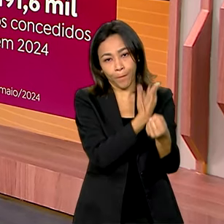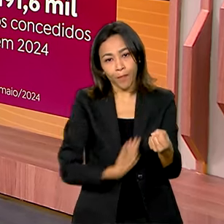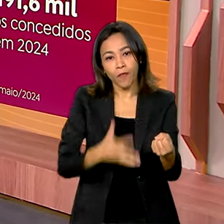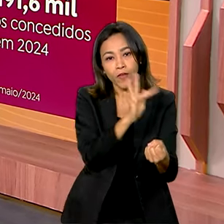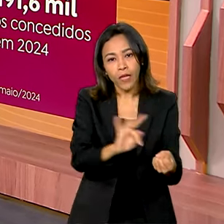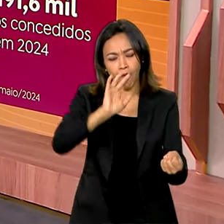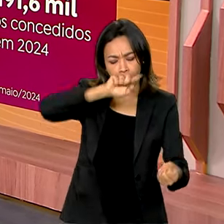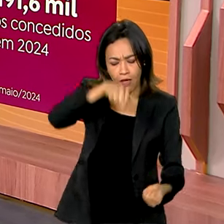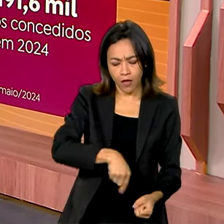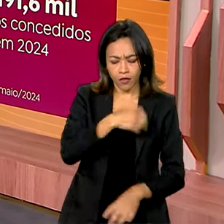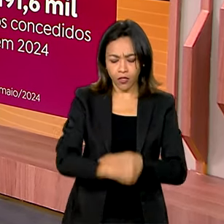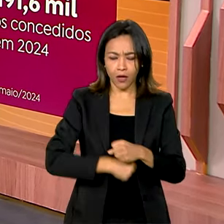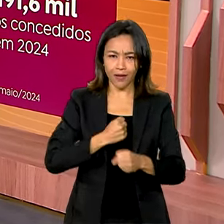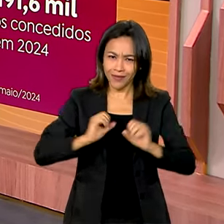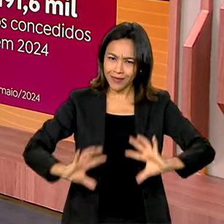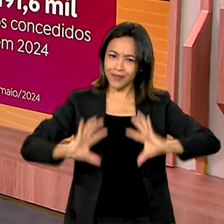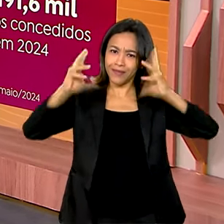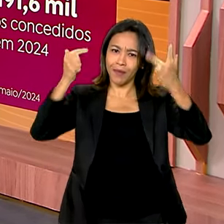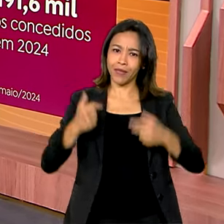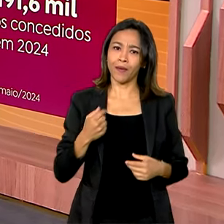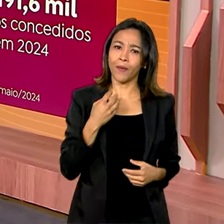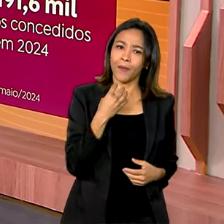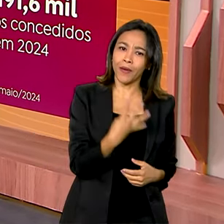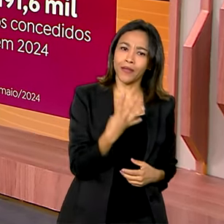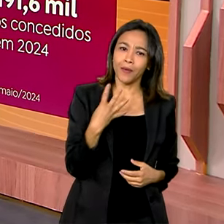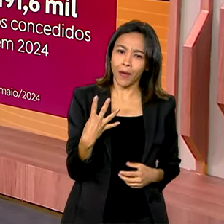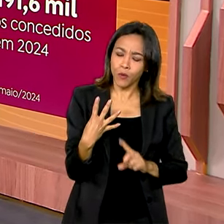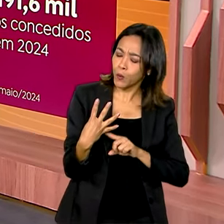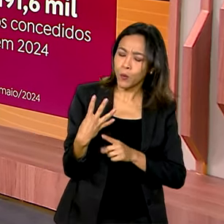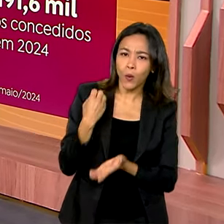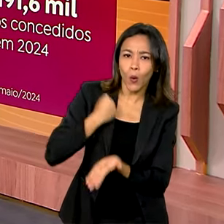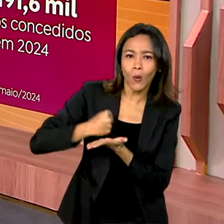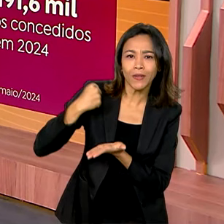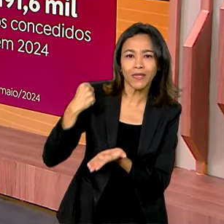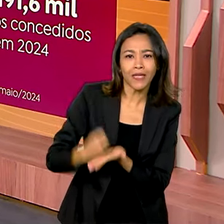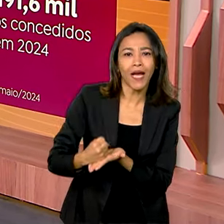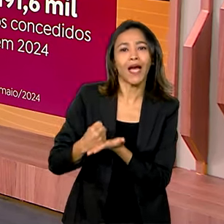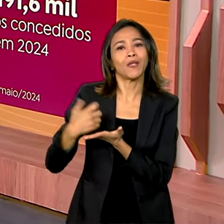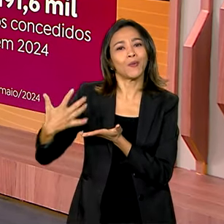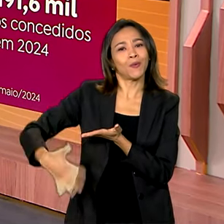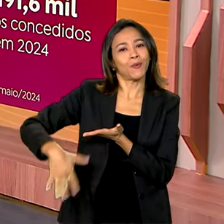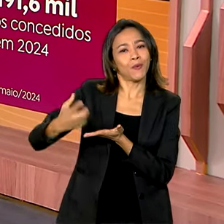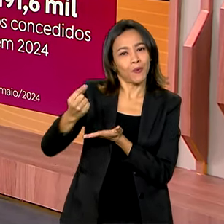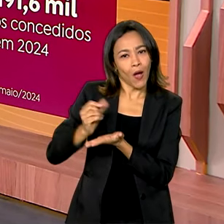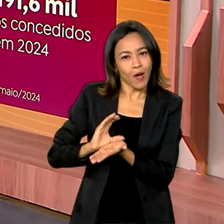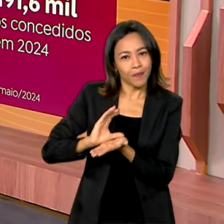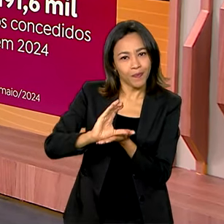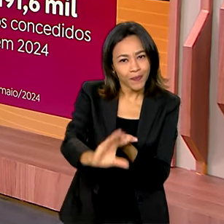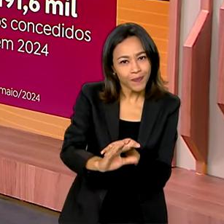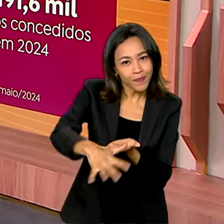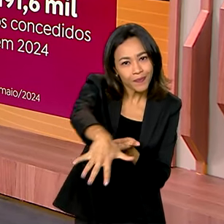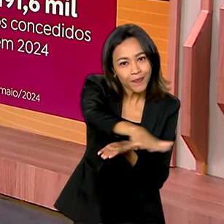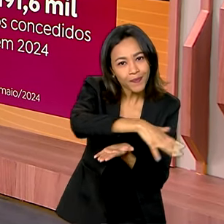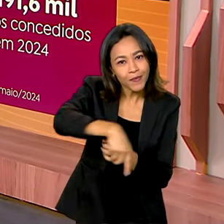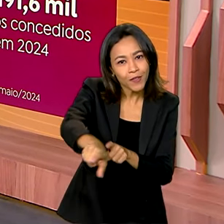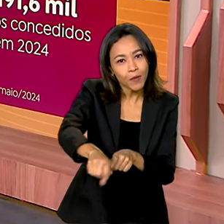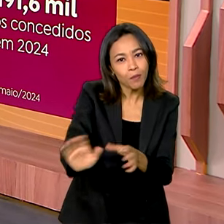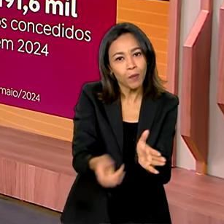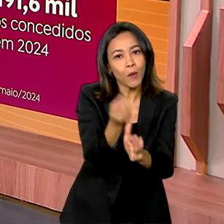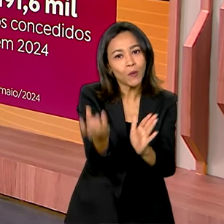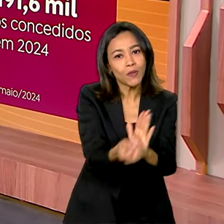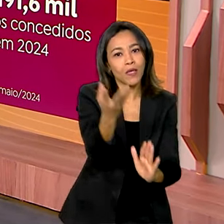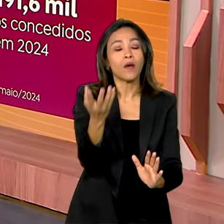já foram celebrados 44 contratos de financiamento de produção. O governo federal liberou em